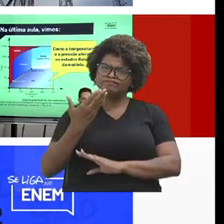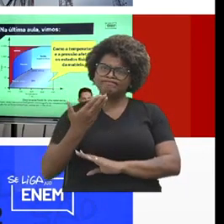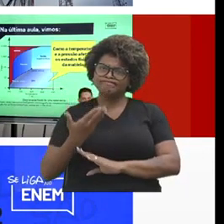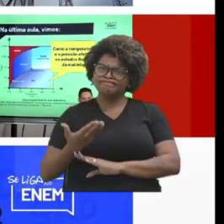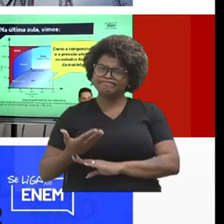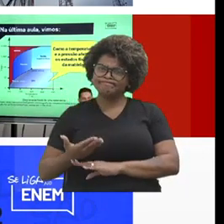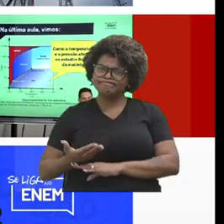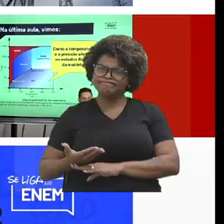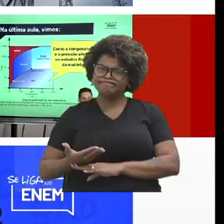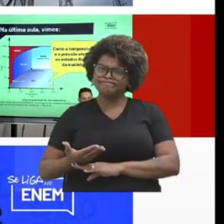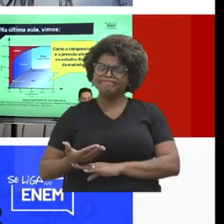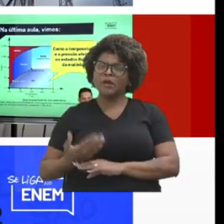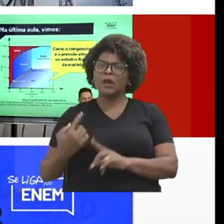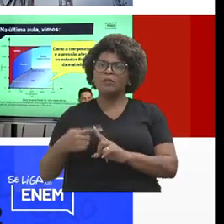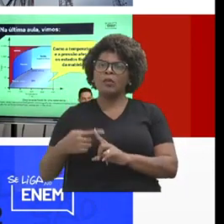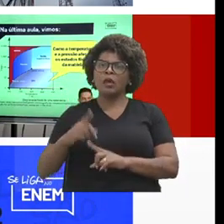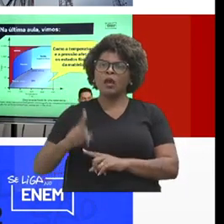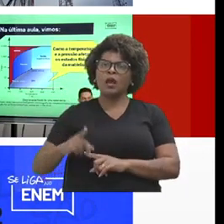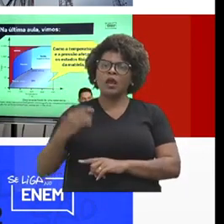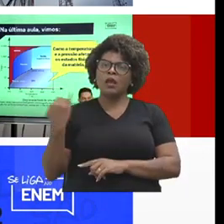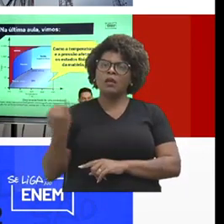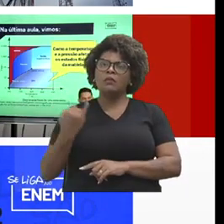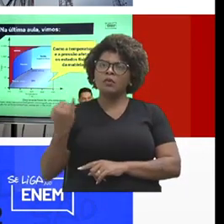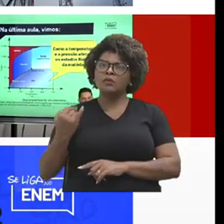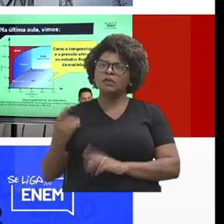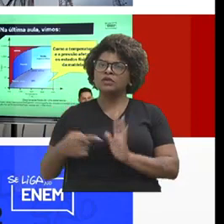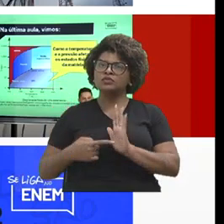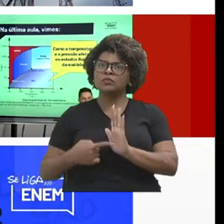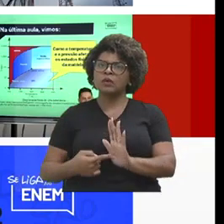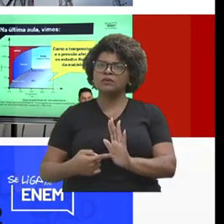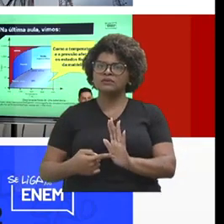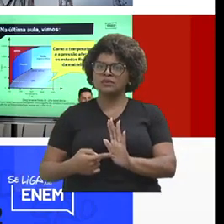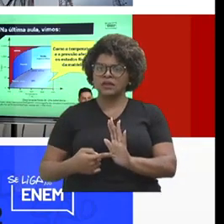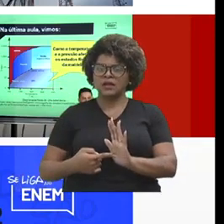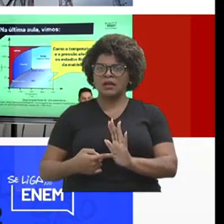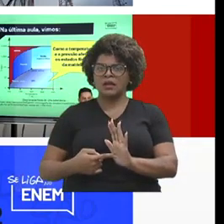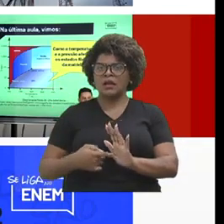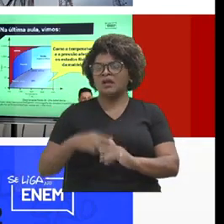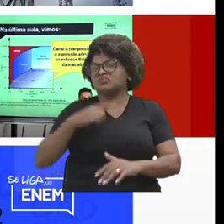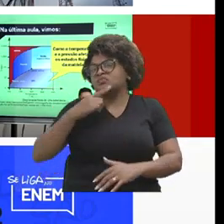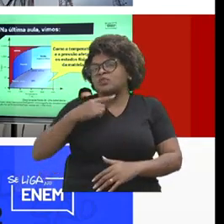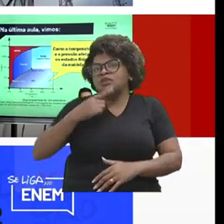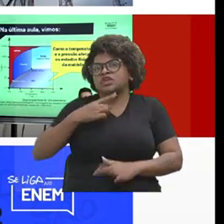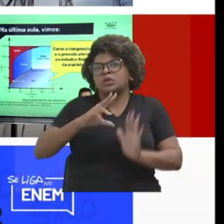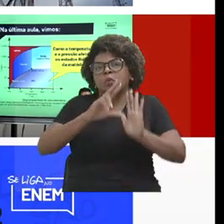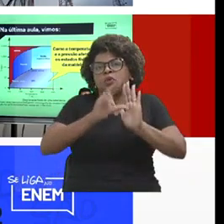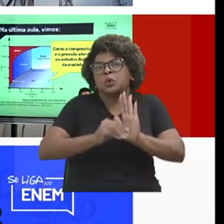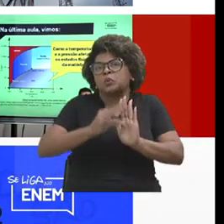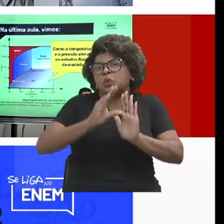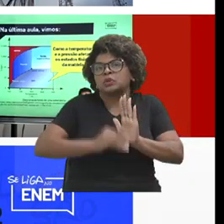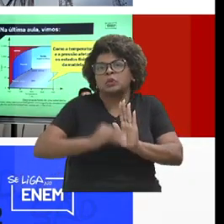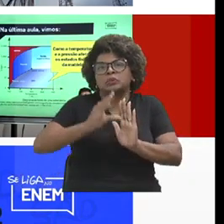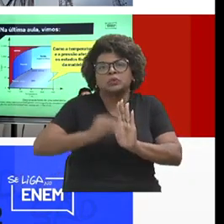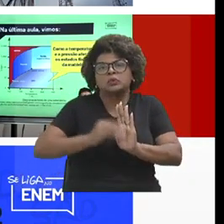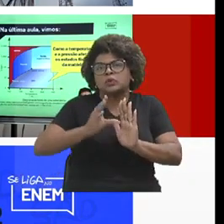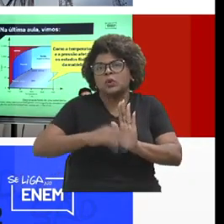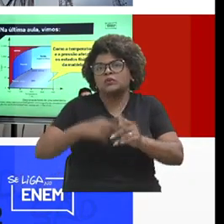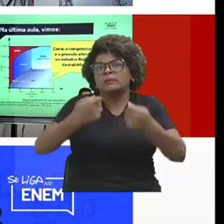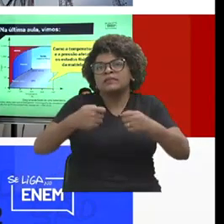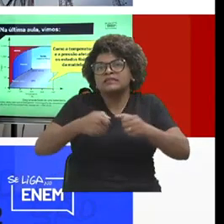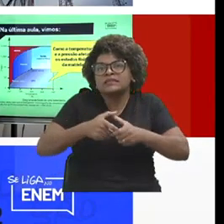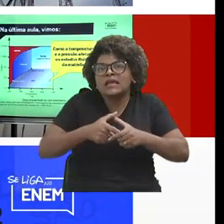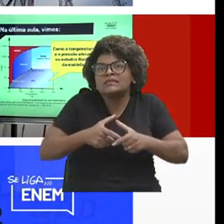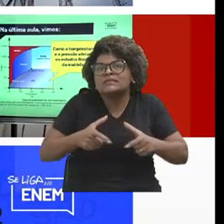importante, porque esse é o fortalecimento, não adianta a gente produzir conteúdo, produzir conteúdo, e não expandir a chegada desse